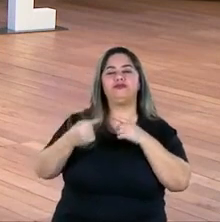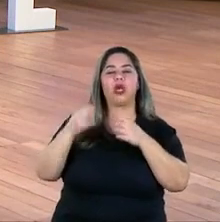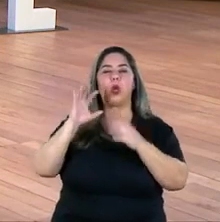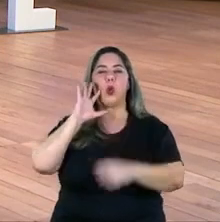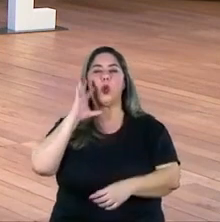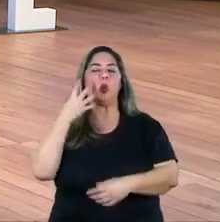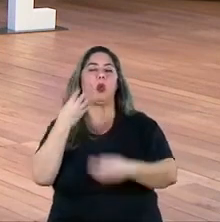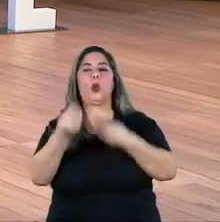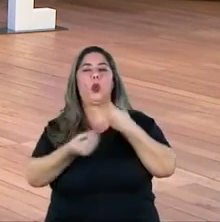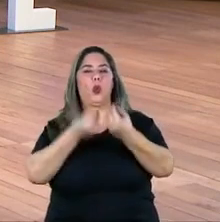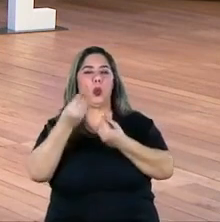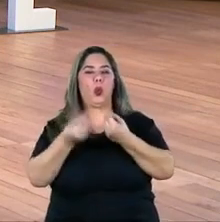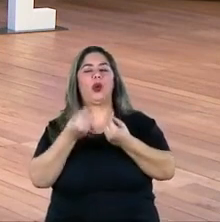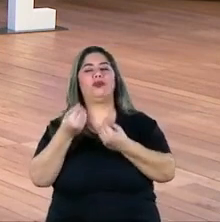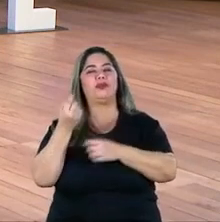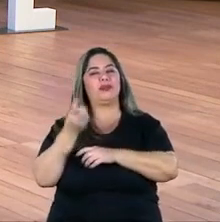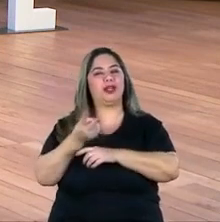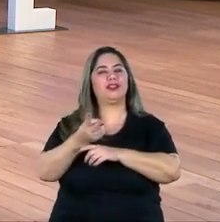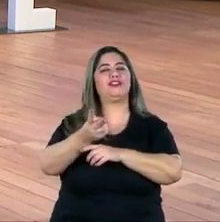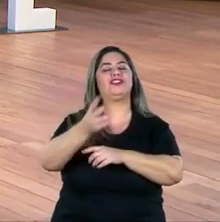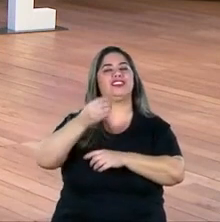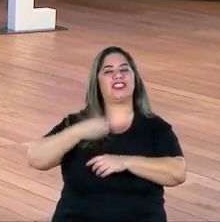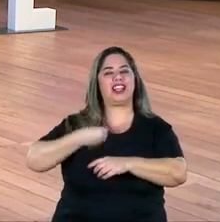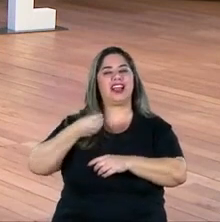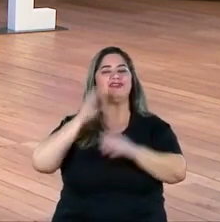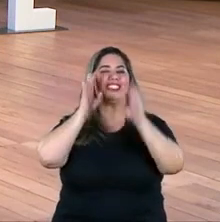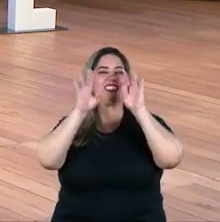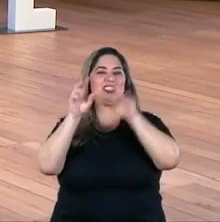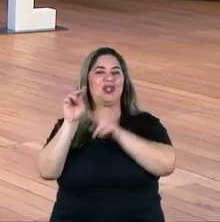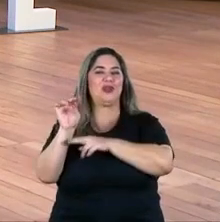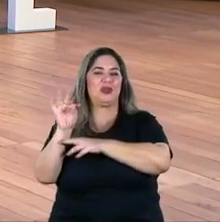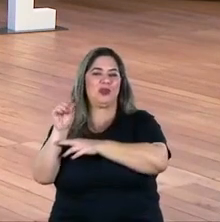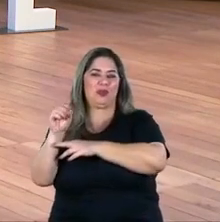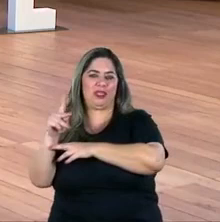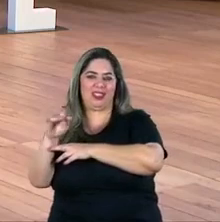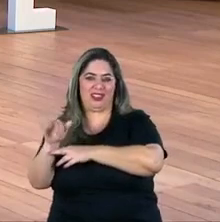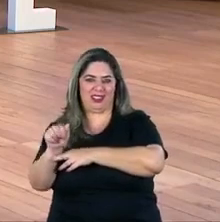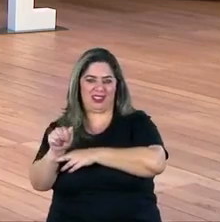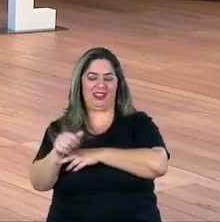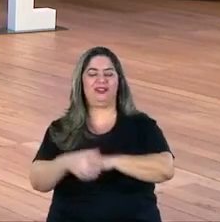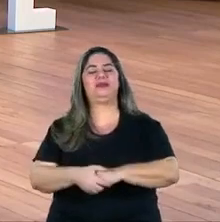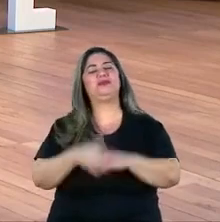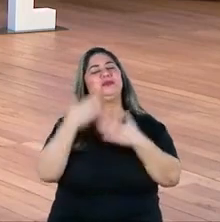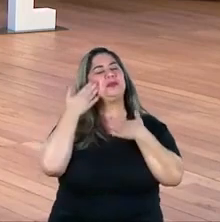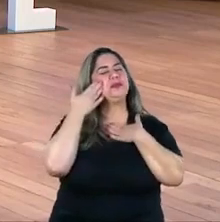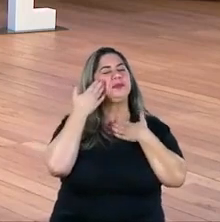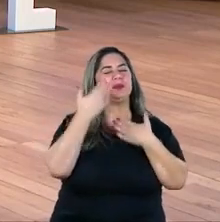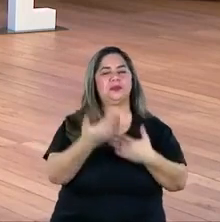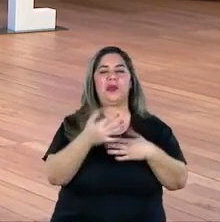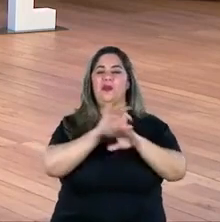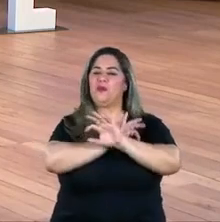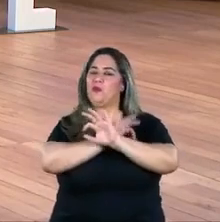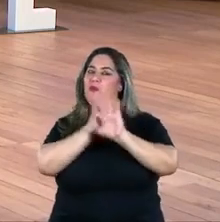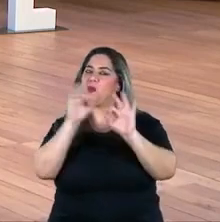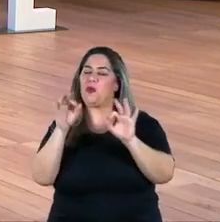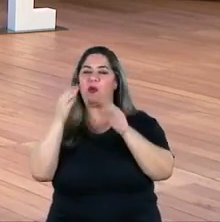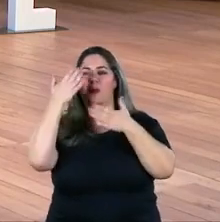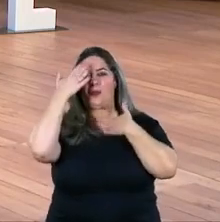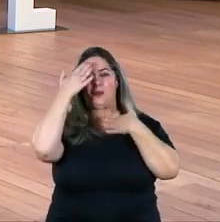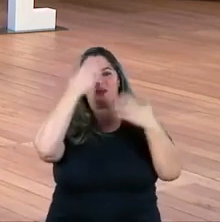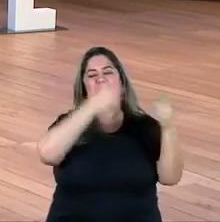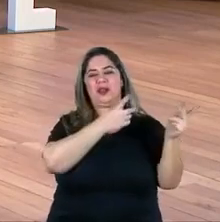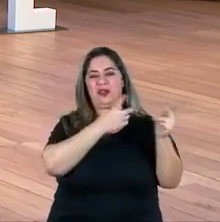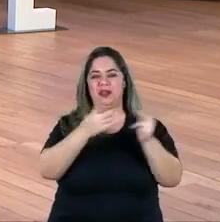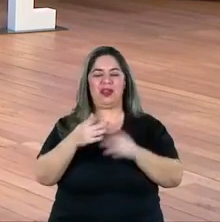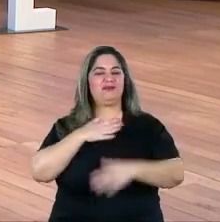soluções pelo menos para a gente continuar seguindo a nossa utopia muito obrigada foi ótimo muito obrigado pelo convite